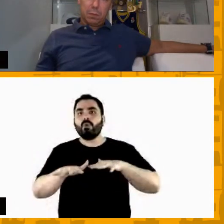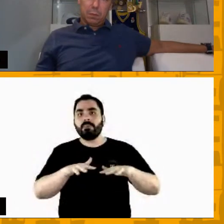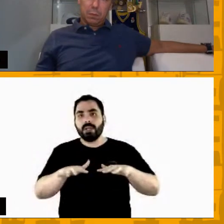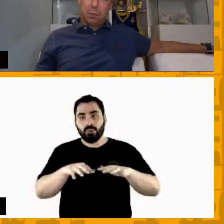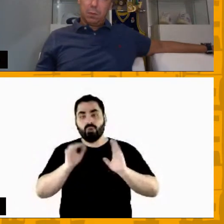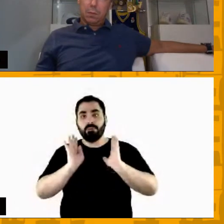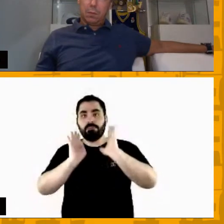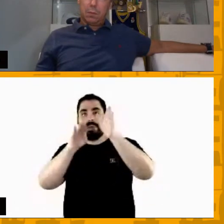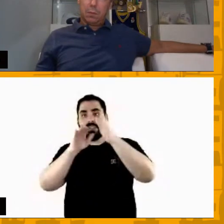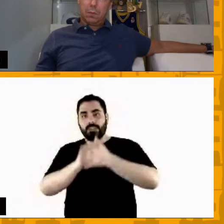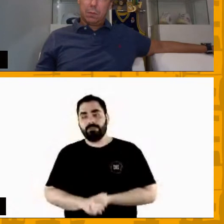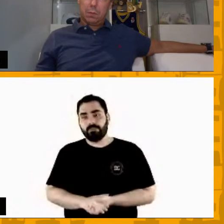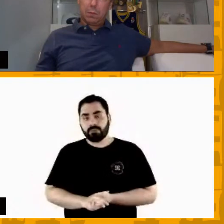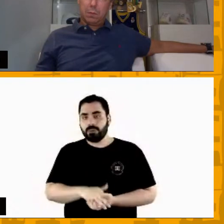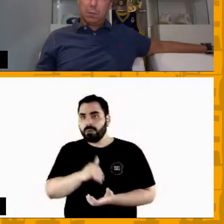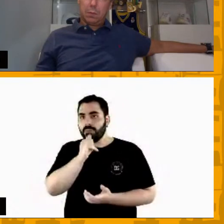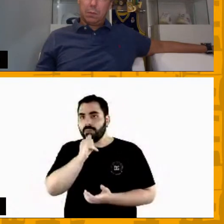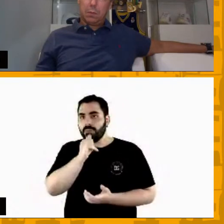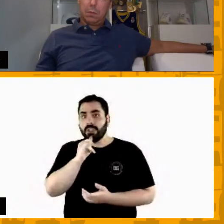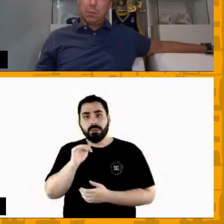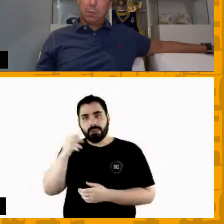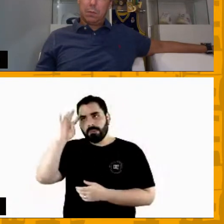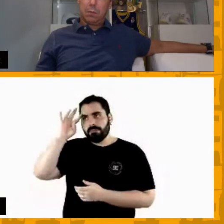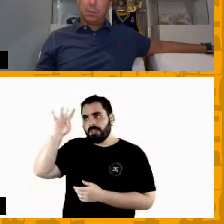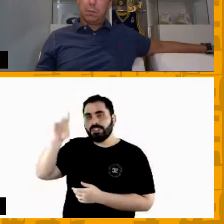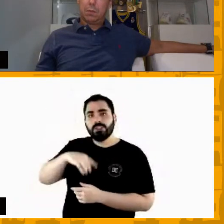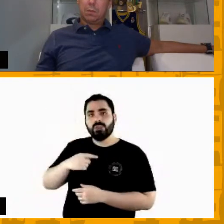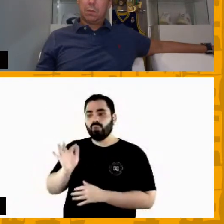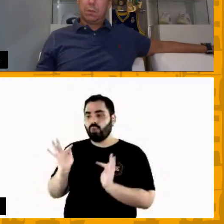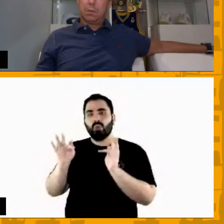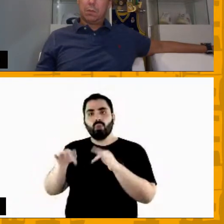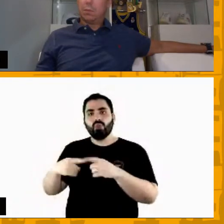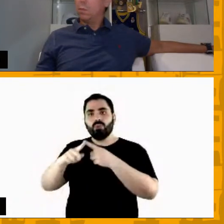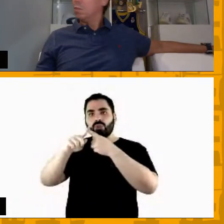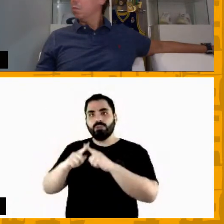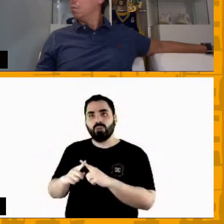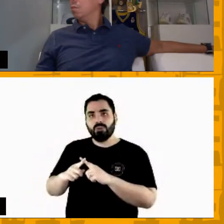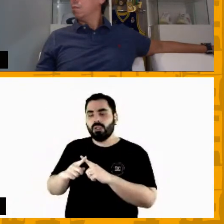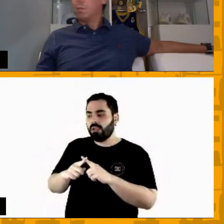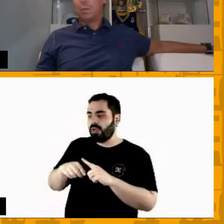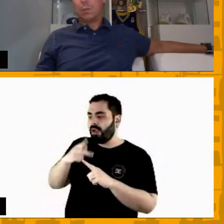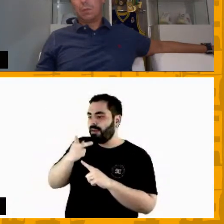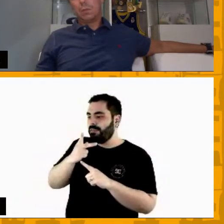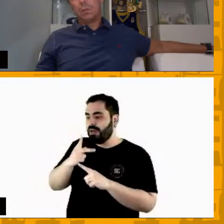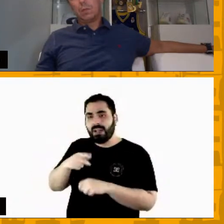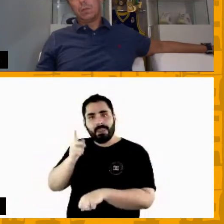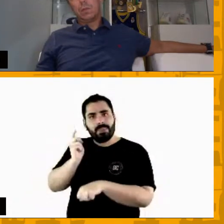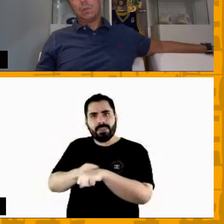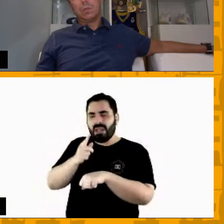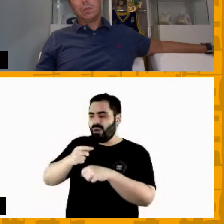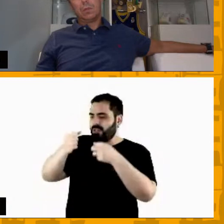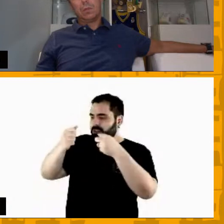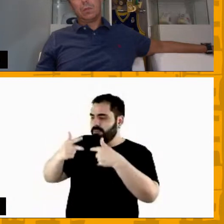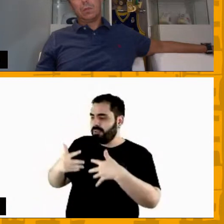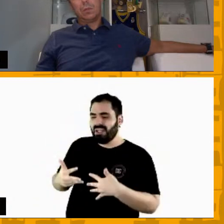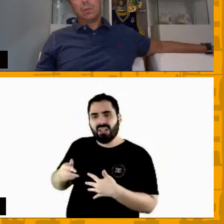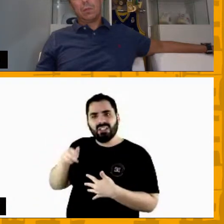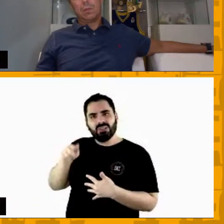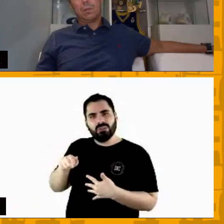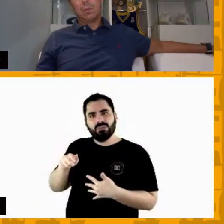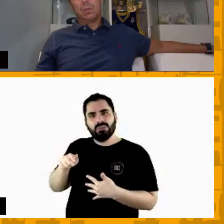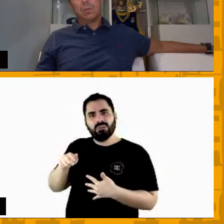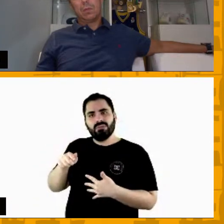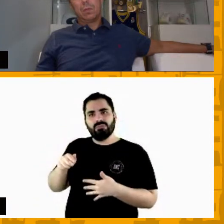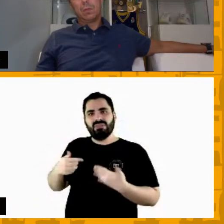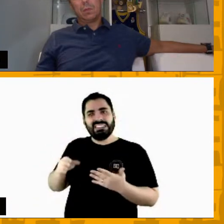e passar aquele movimento para ele, para mim é nítido, claro, tudo aquilo, mas se eu não preparei esse garoto, esse menino